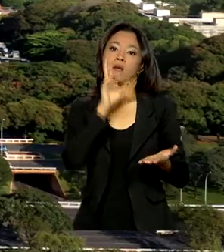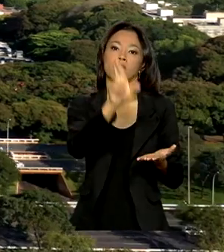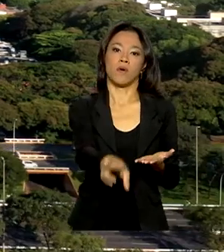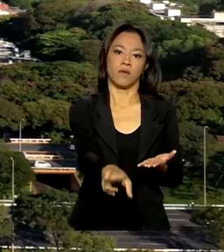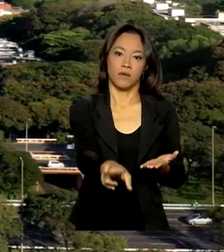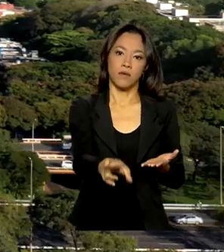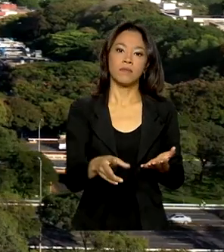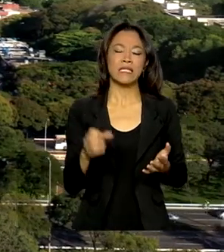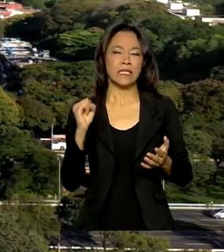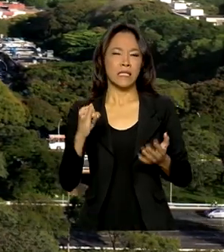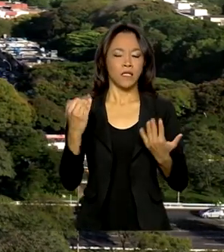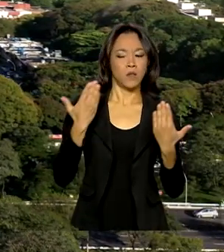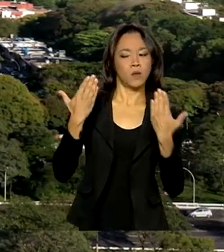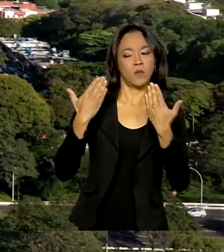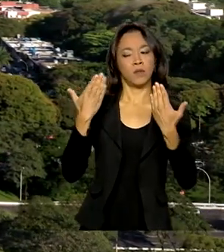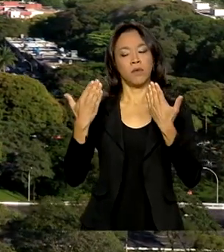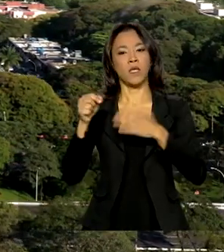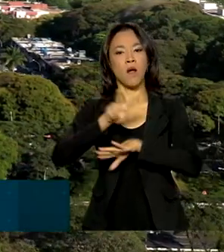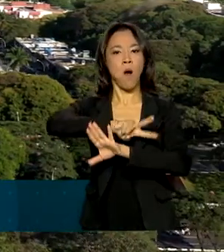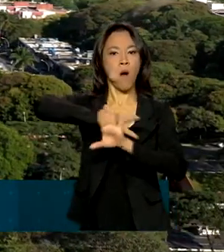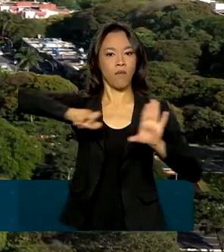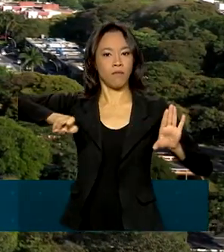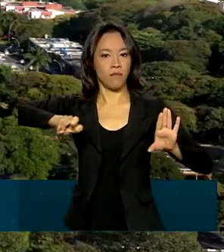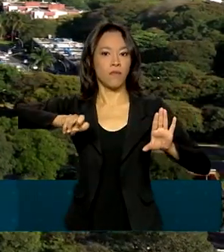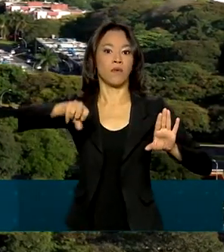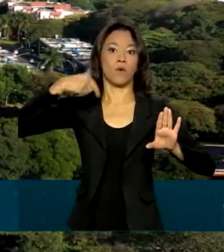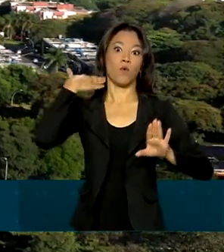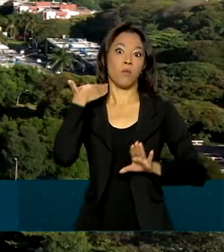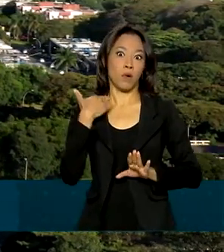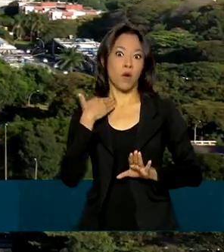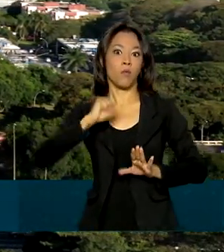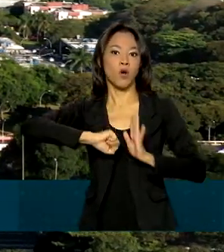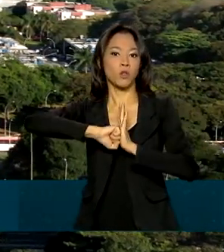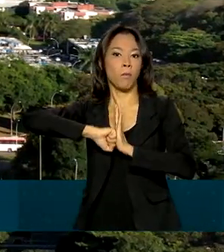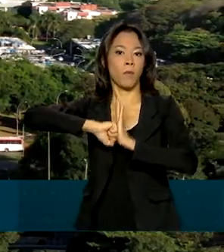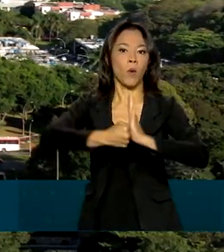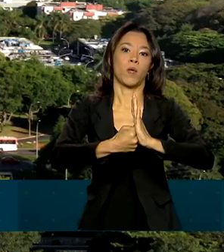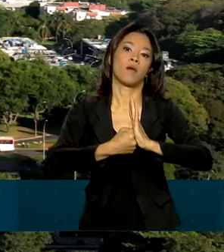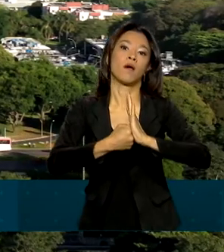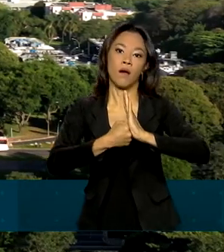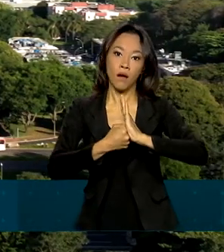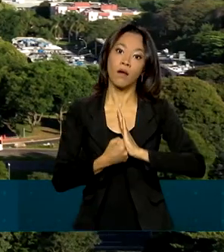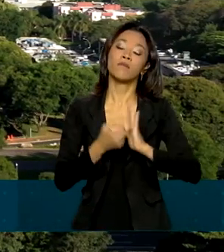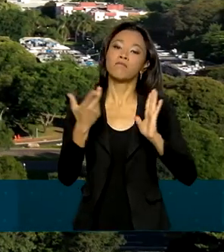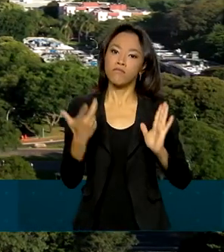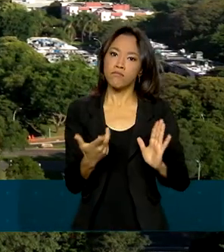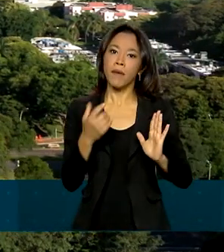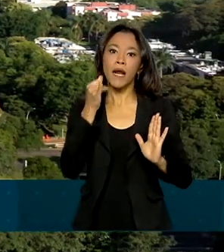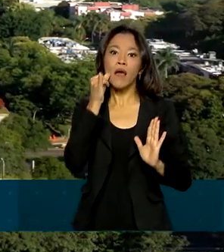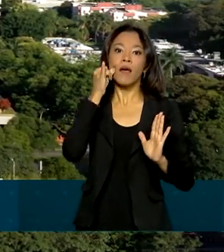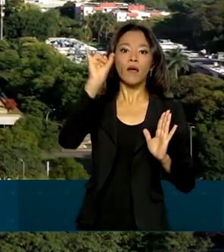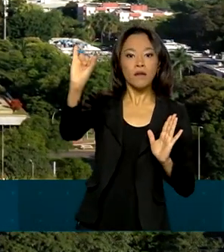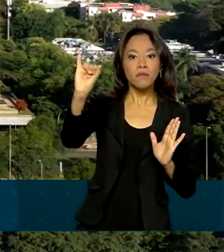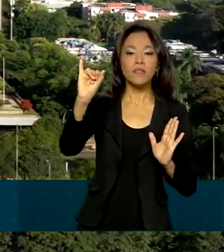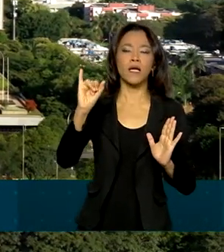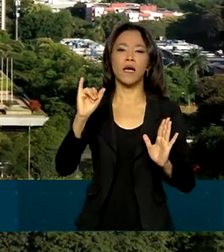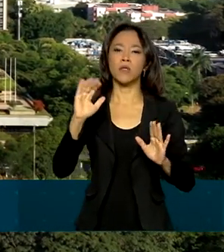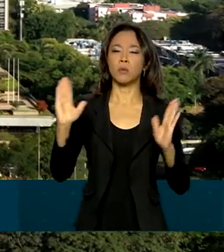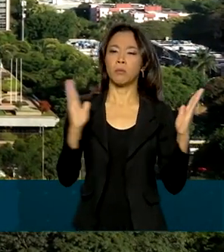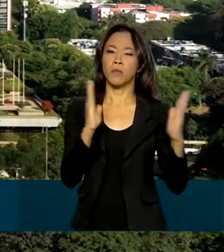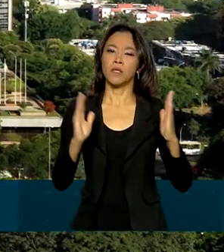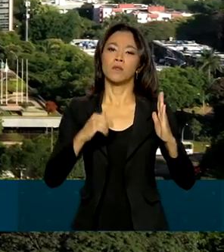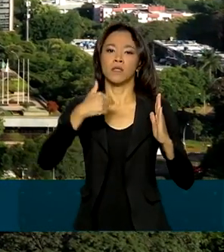E em caso de suspeita de fraude, a instituição bancária pode bloquear a conta do cliente de forma preventiva por até